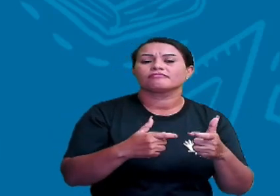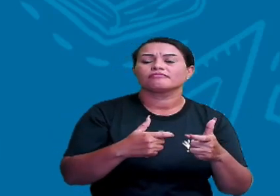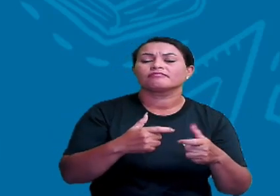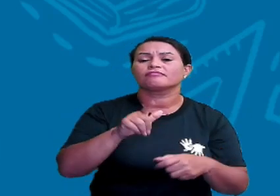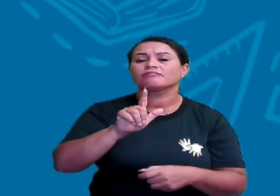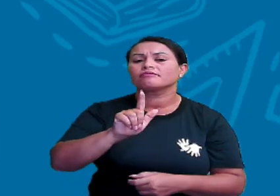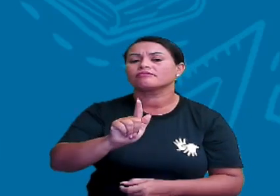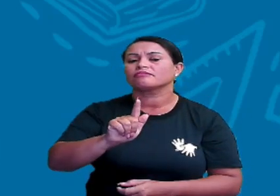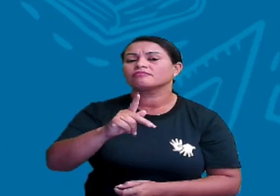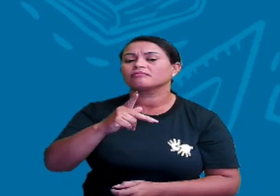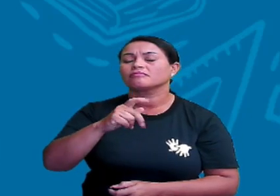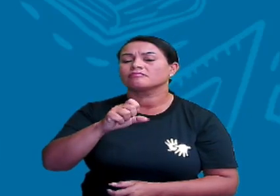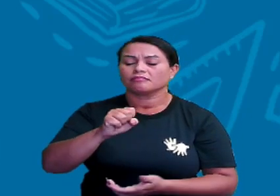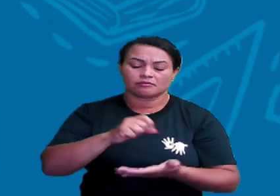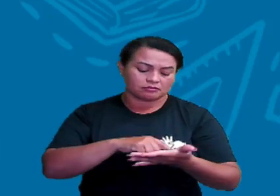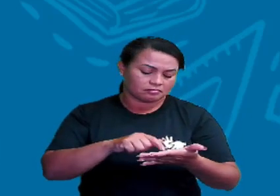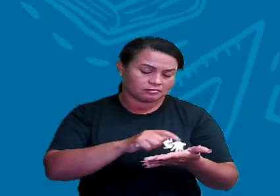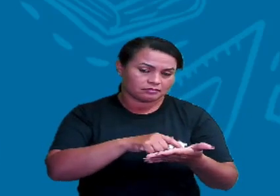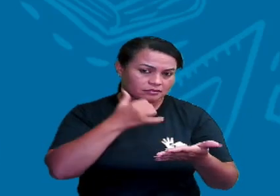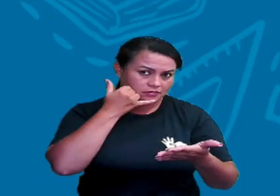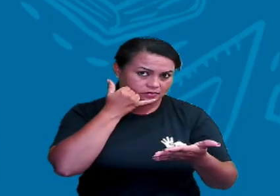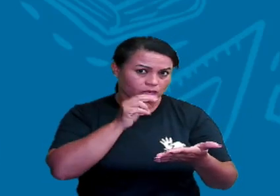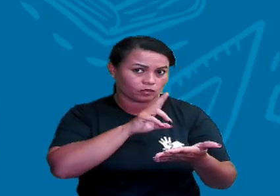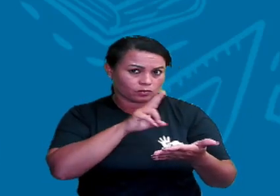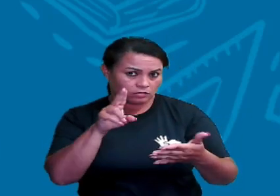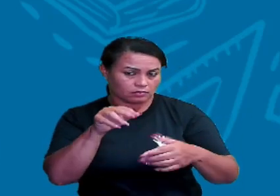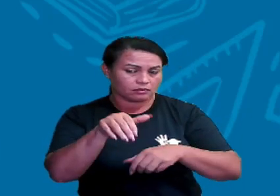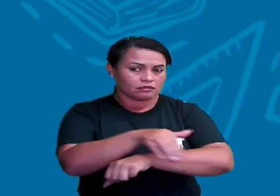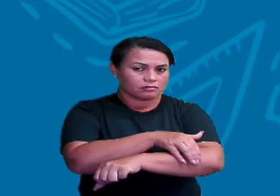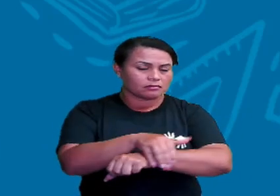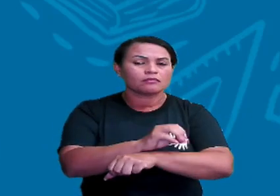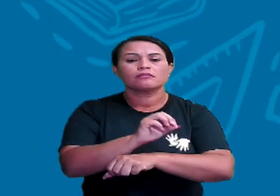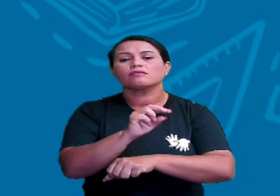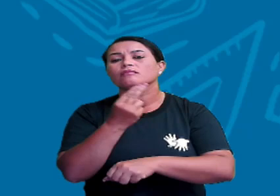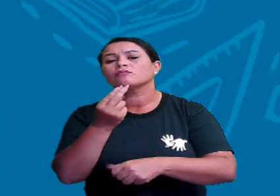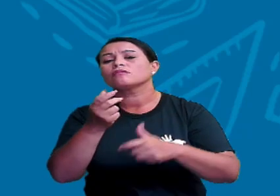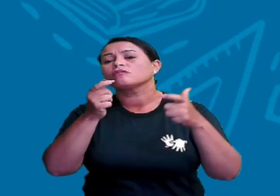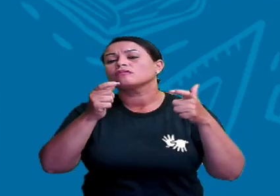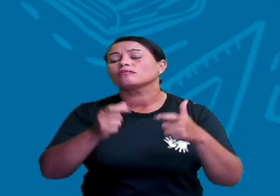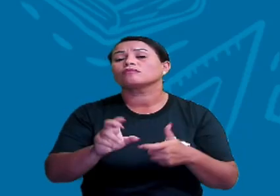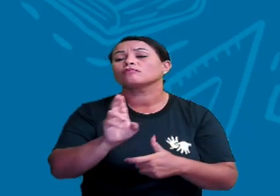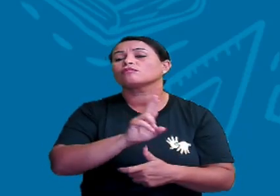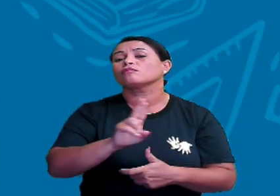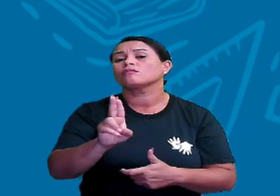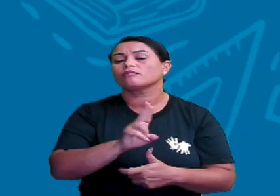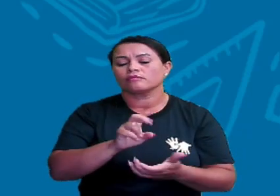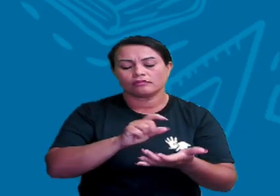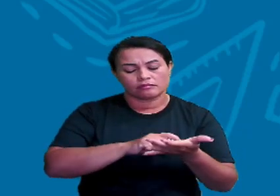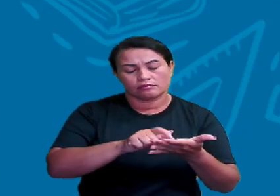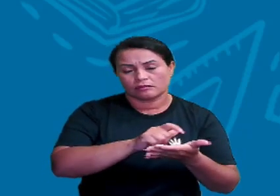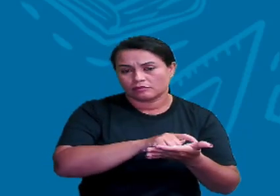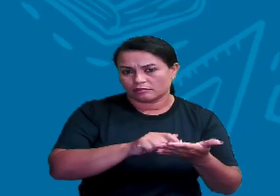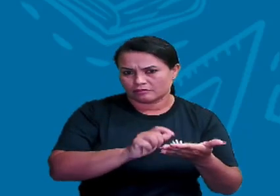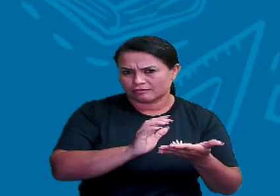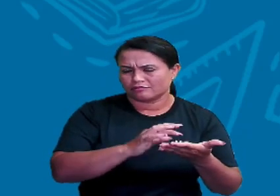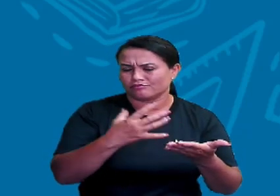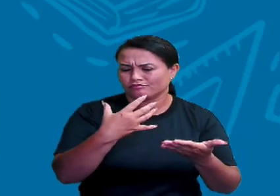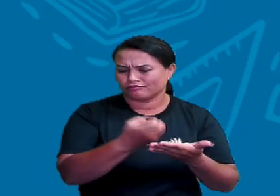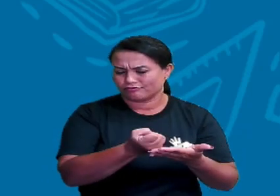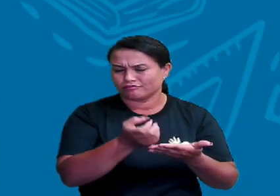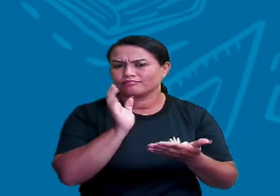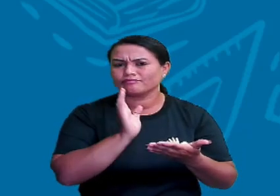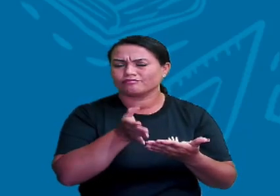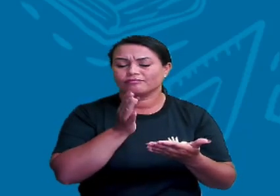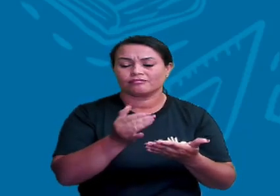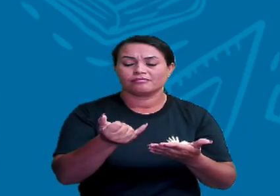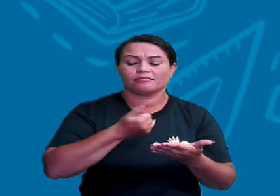meus GPS, digito o nome da rua ou o nome do lugar. Muitos já estão salvos. E aí, ele me